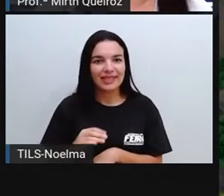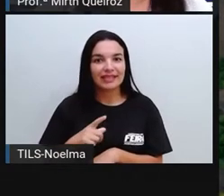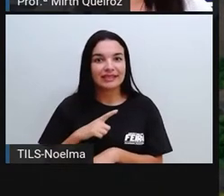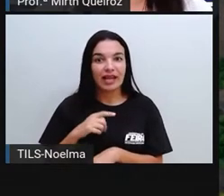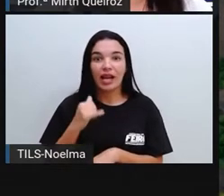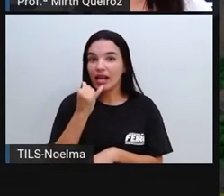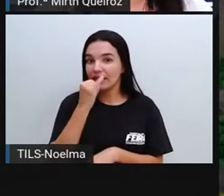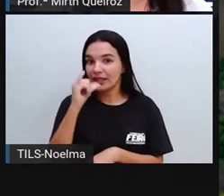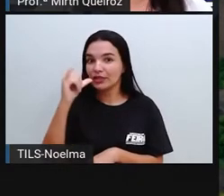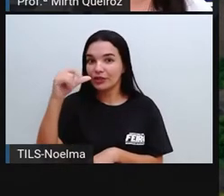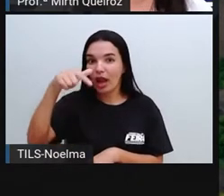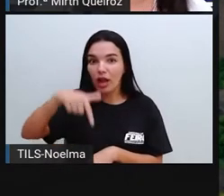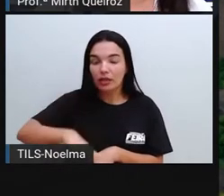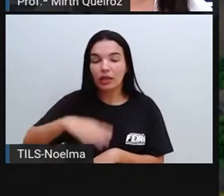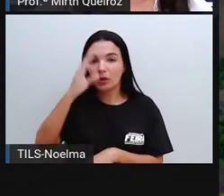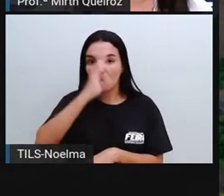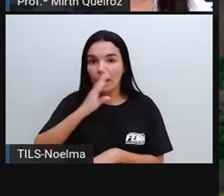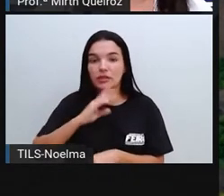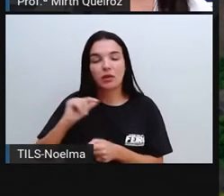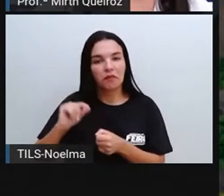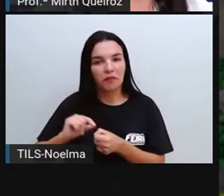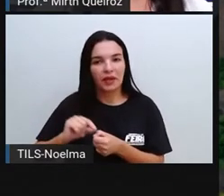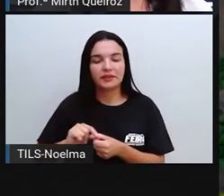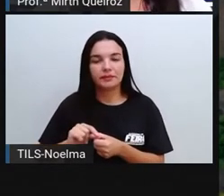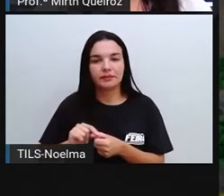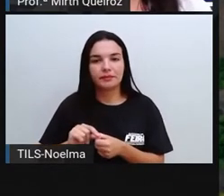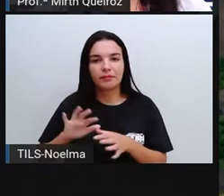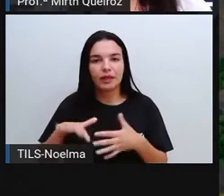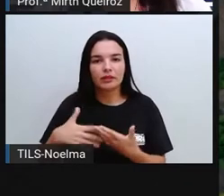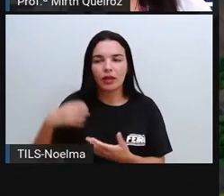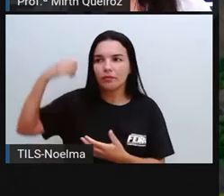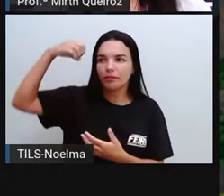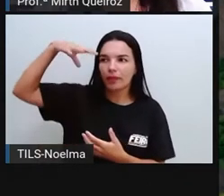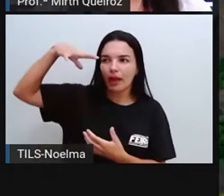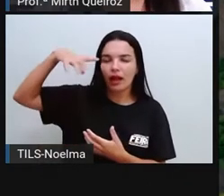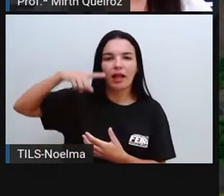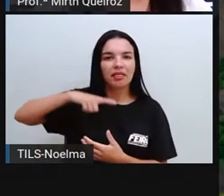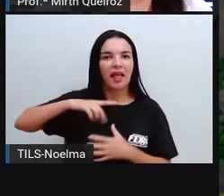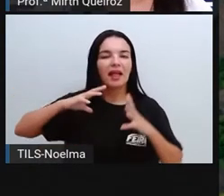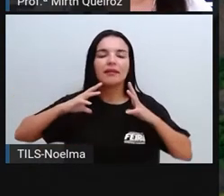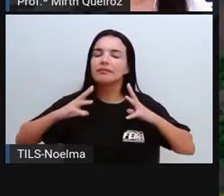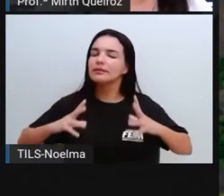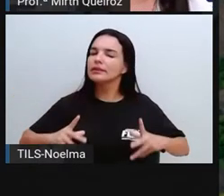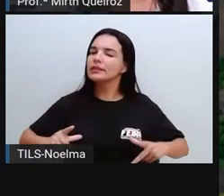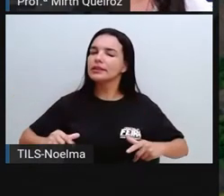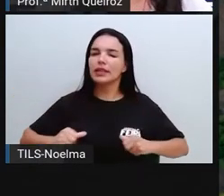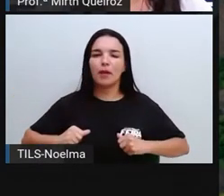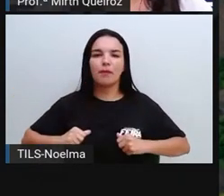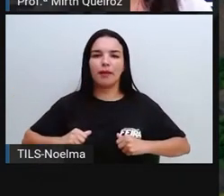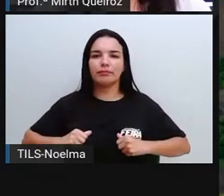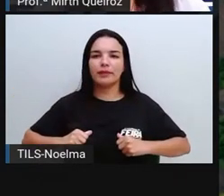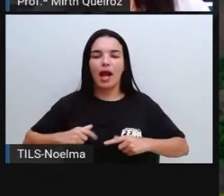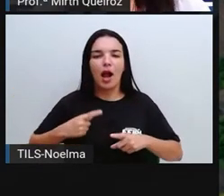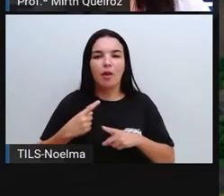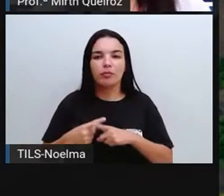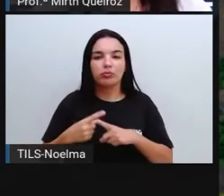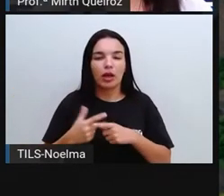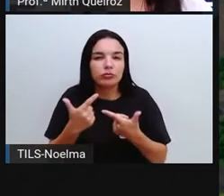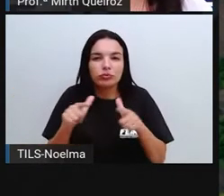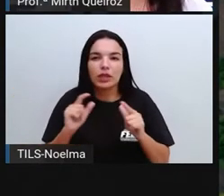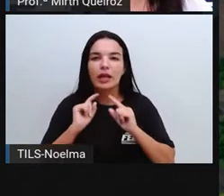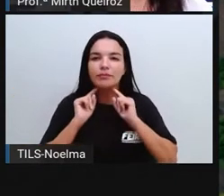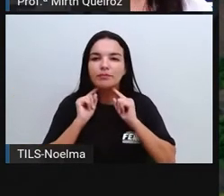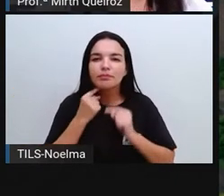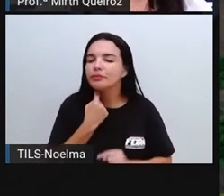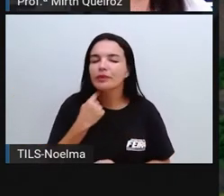da energia produzida aí no Brasil. É uma energia limpa? É uma energia limpa. Porém, embora não polua, vamos